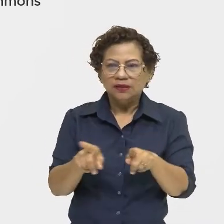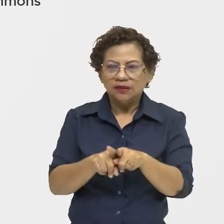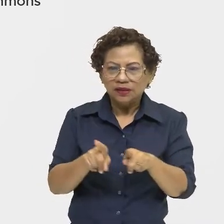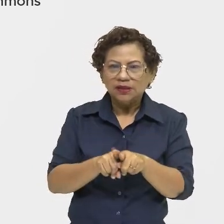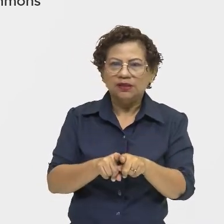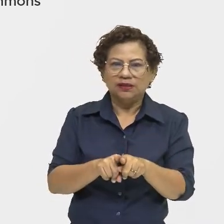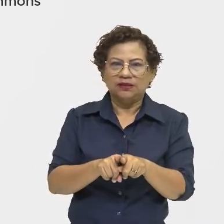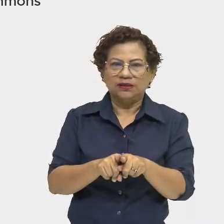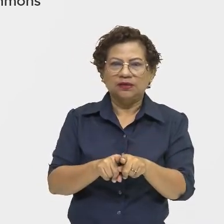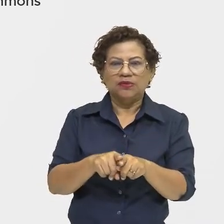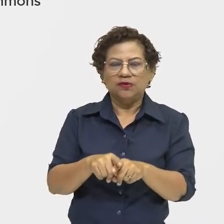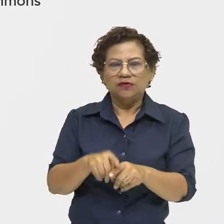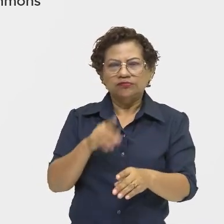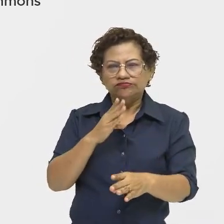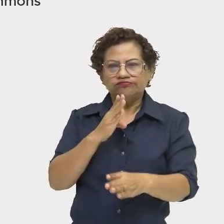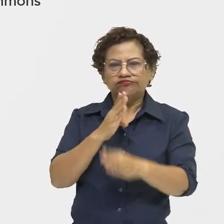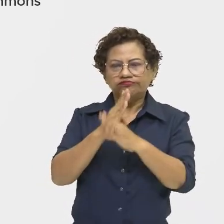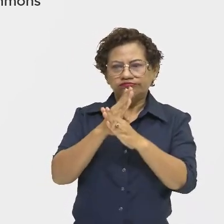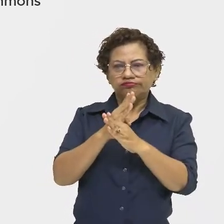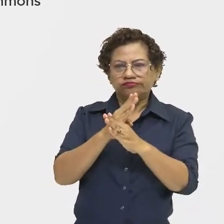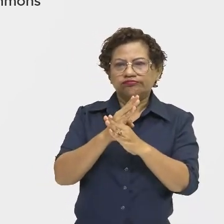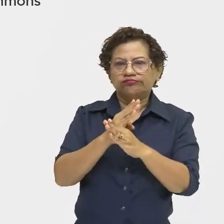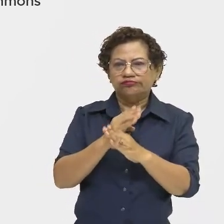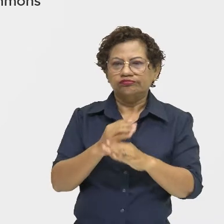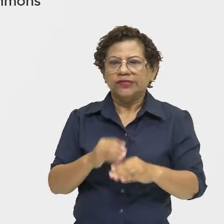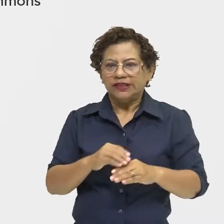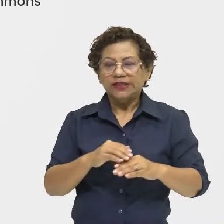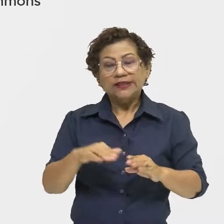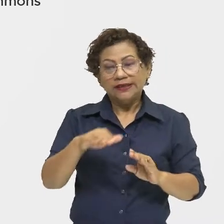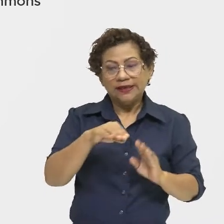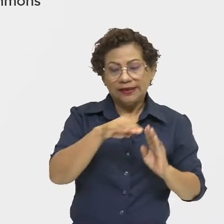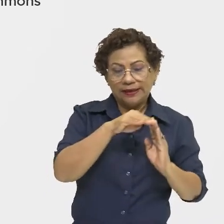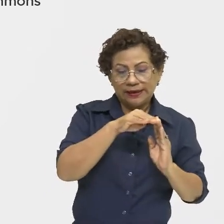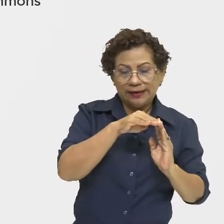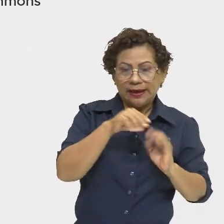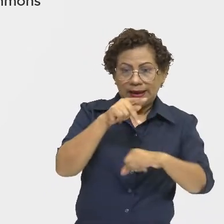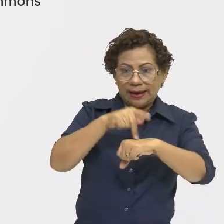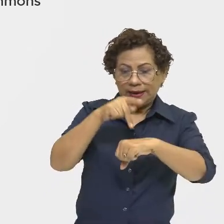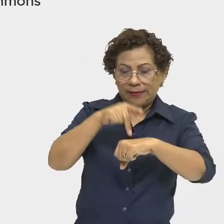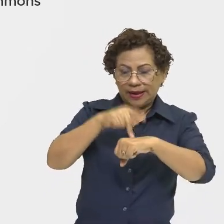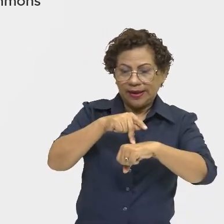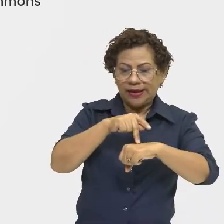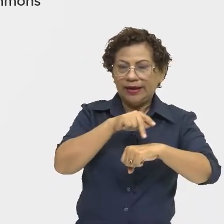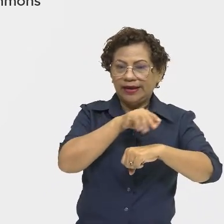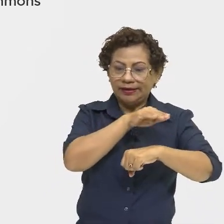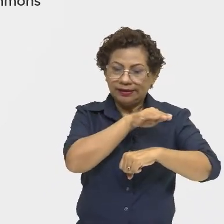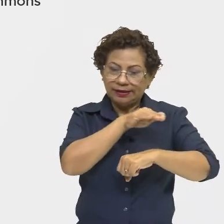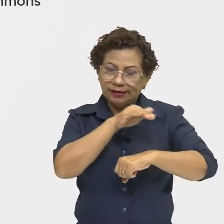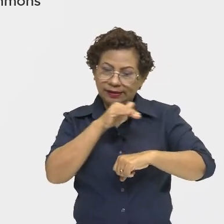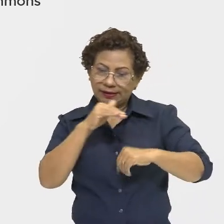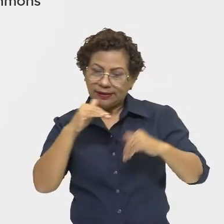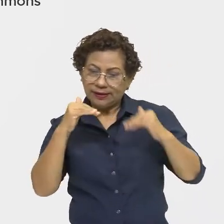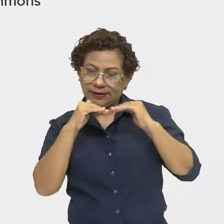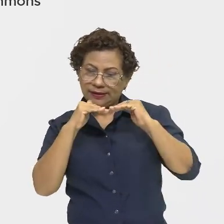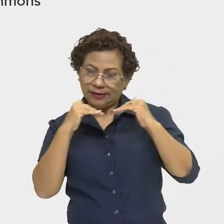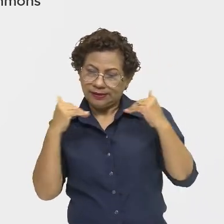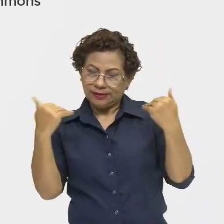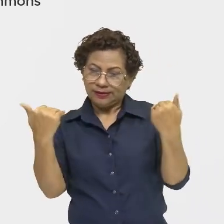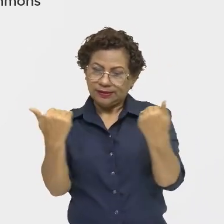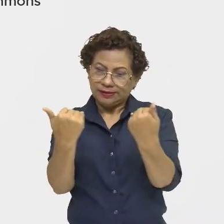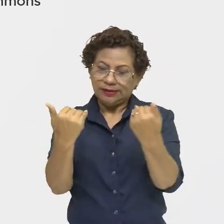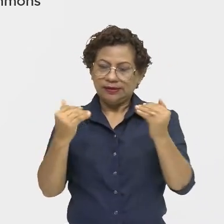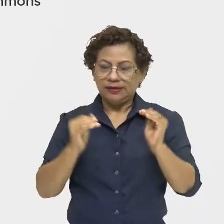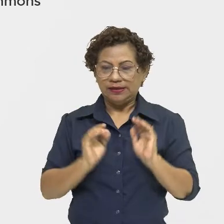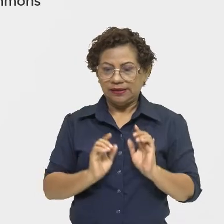horizontal, que fica na parte superior. Mas elas estão colocadas em círculos, e isso os estudiosos